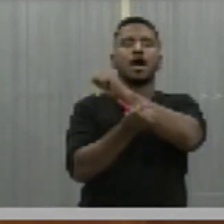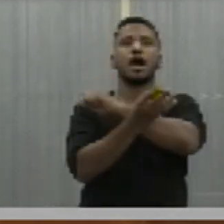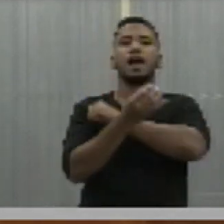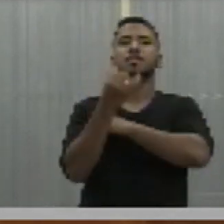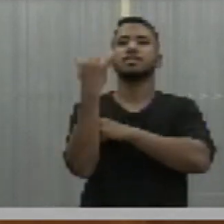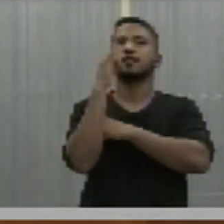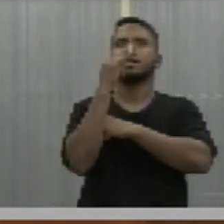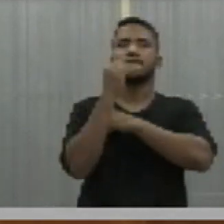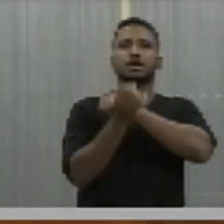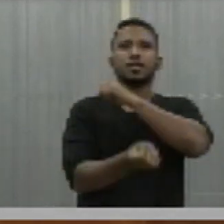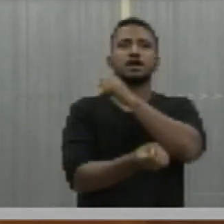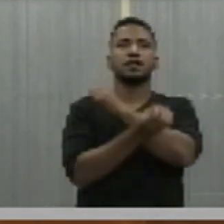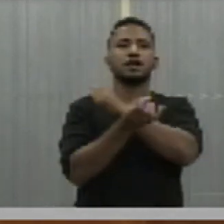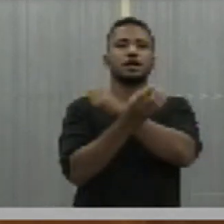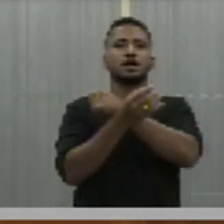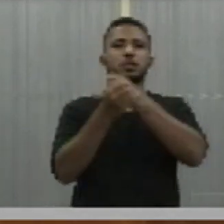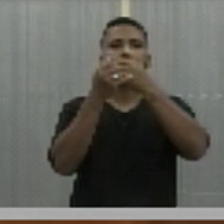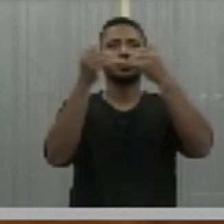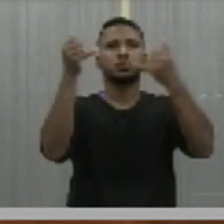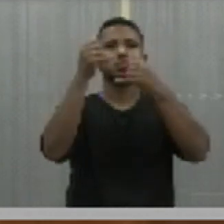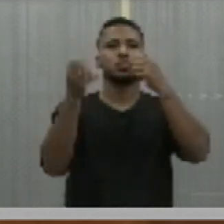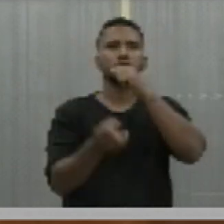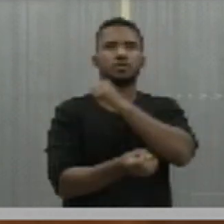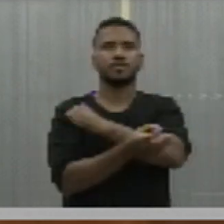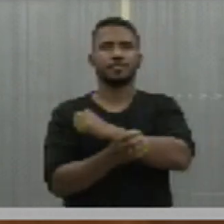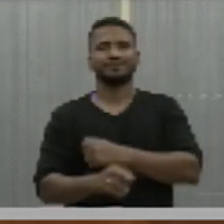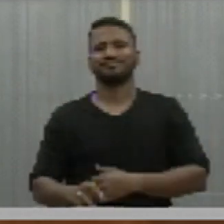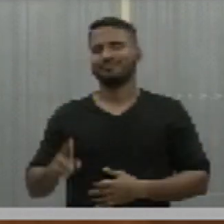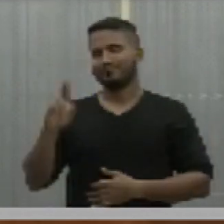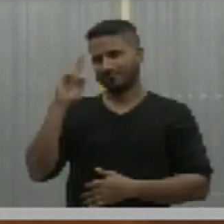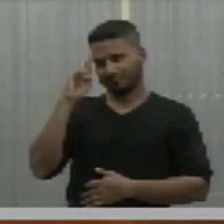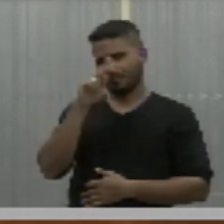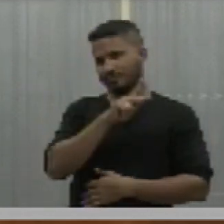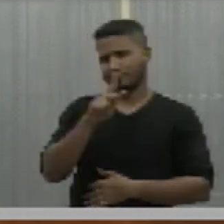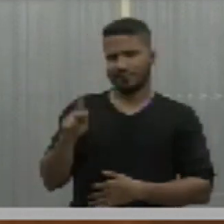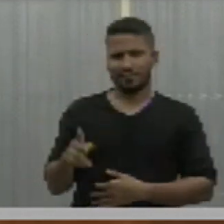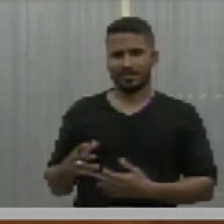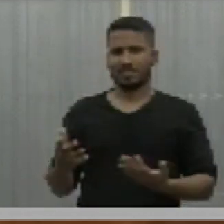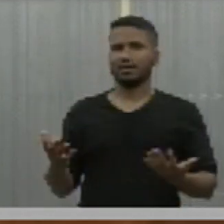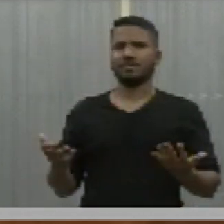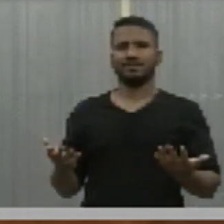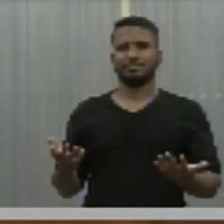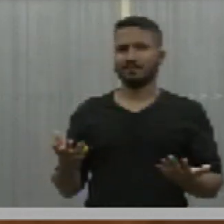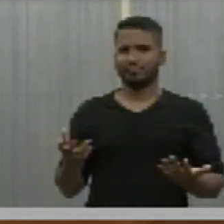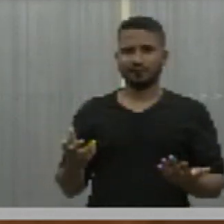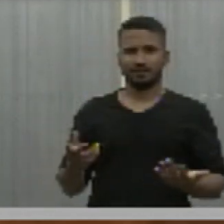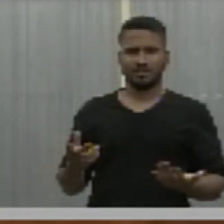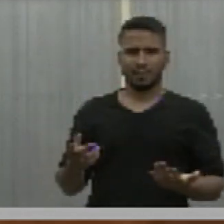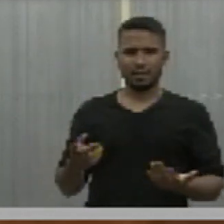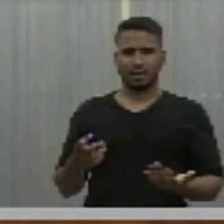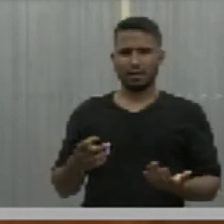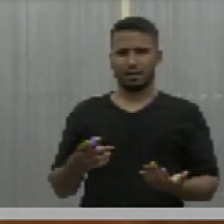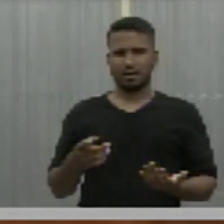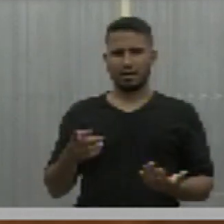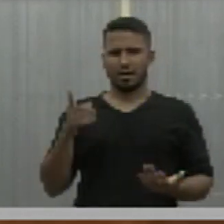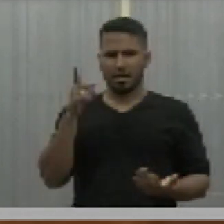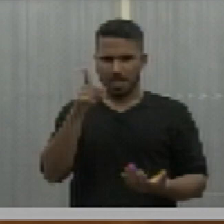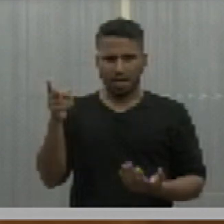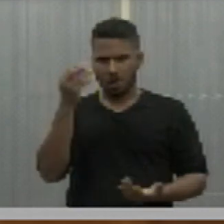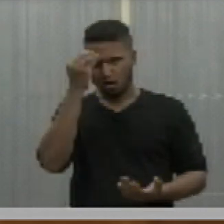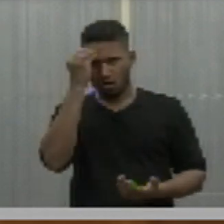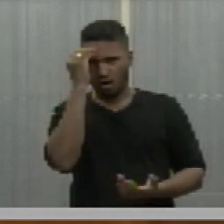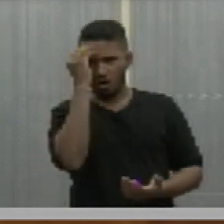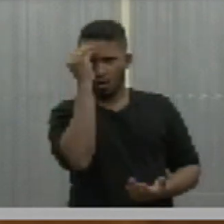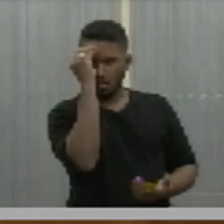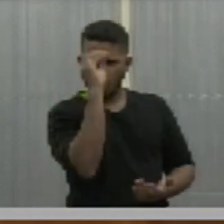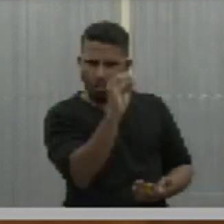as populares gambiarras. Olha, seu presidente, sinceramente, colocar a culpa